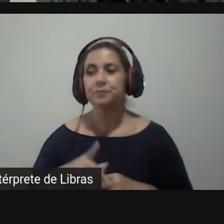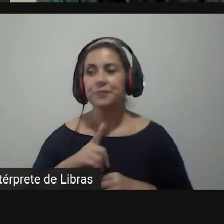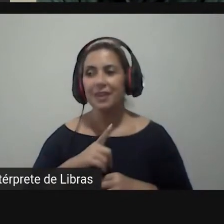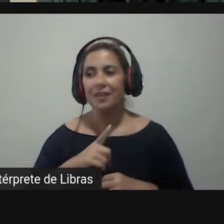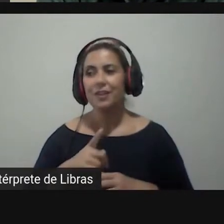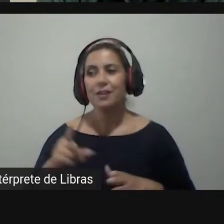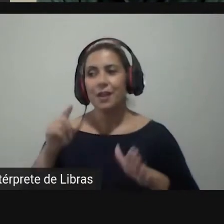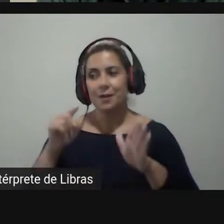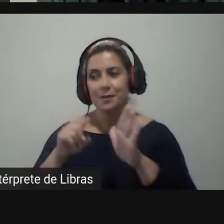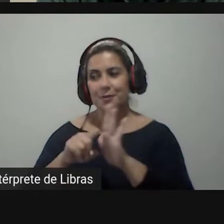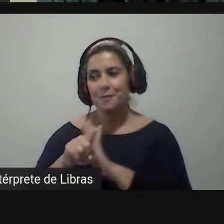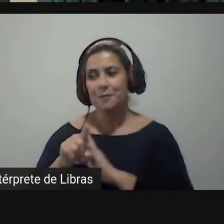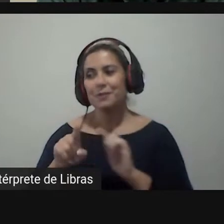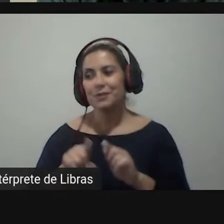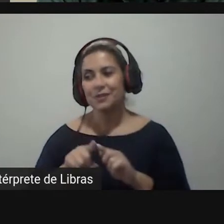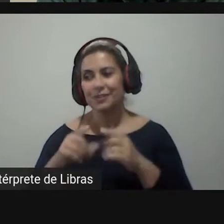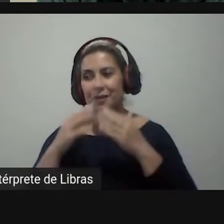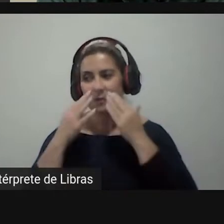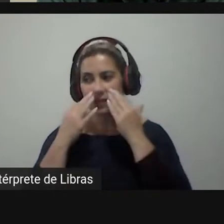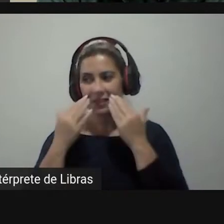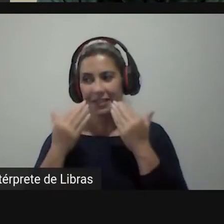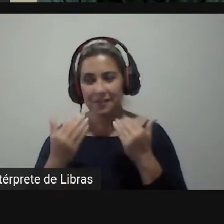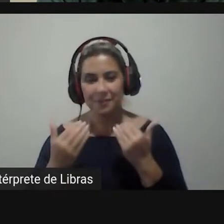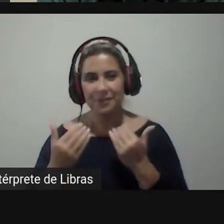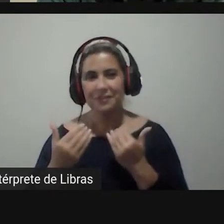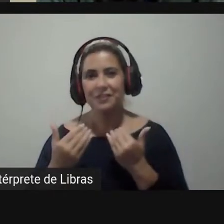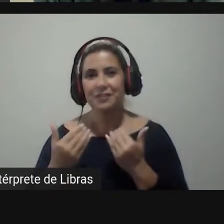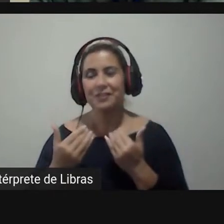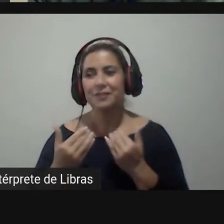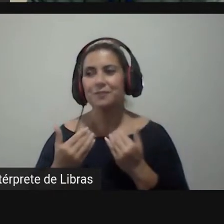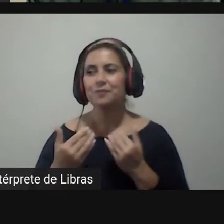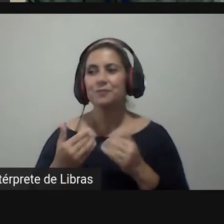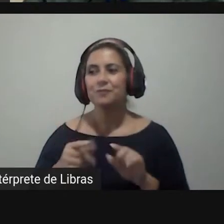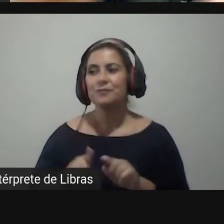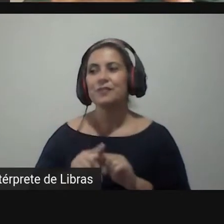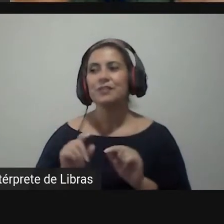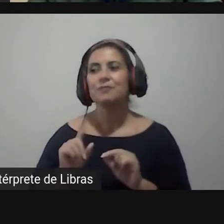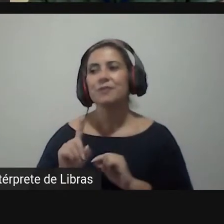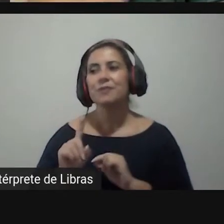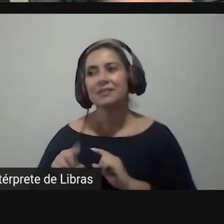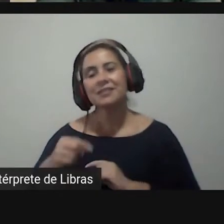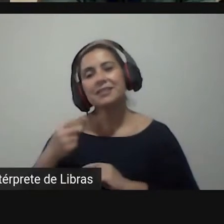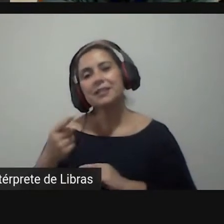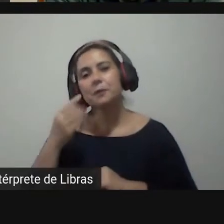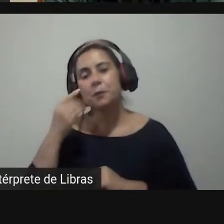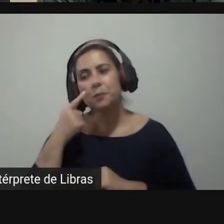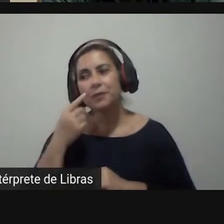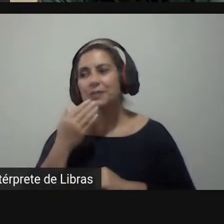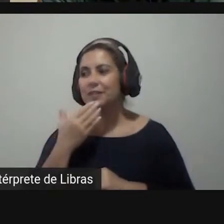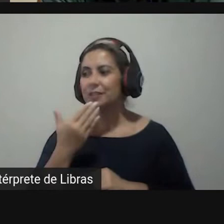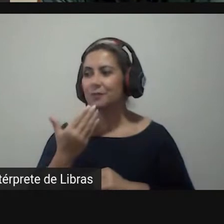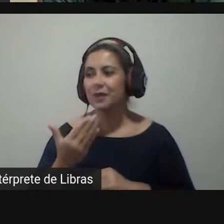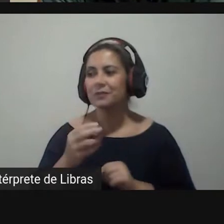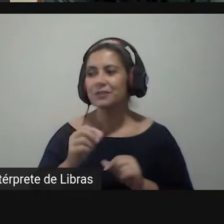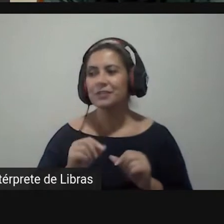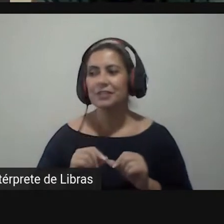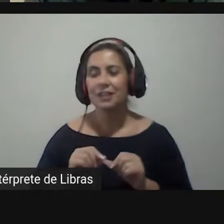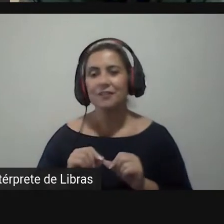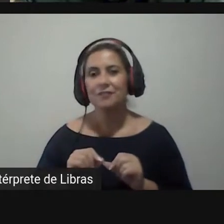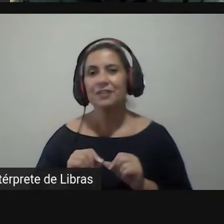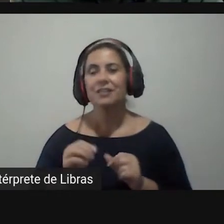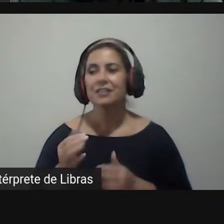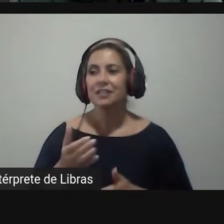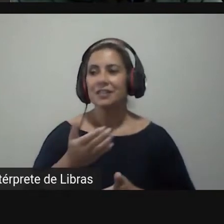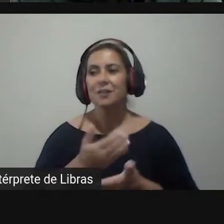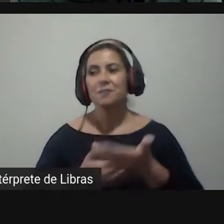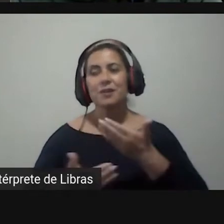cada um dos apresentadores eu vou fazer na sequência das apresentações e depois eu peço que nós façamos essa interação e